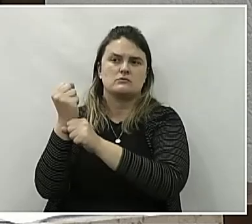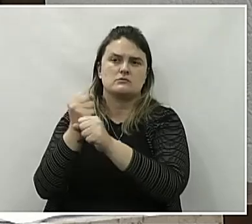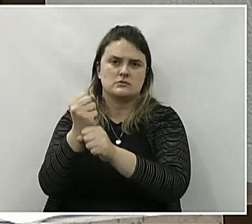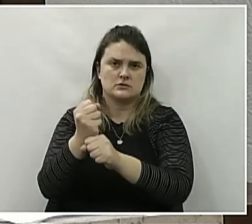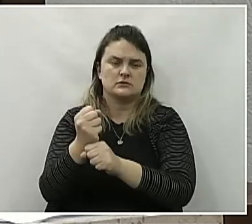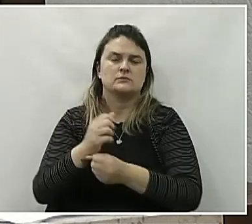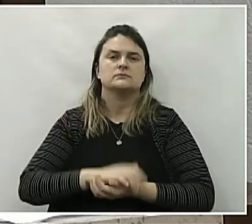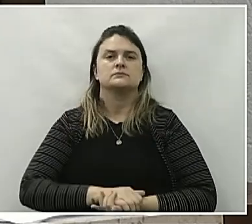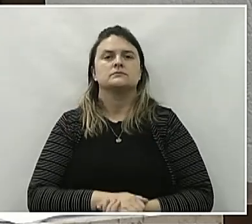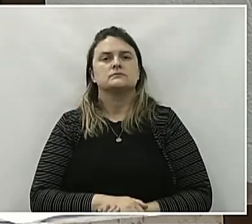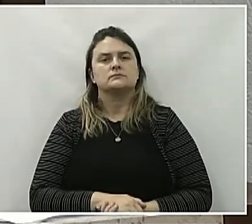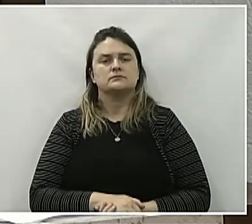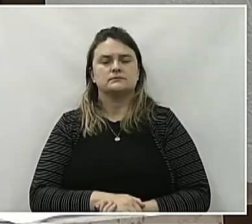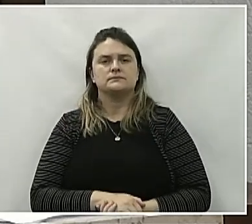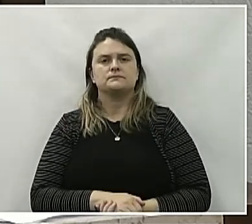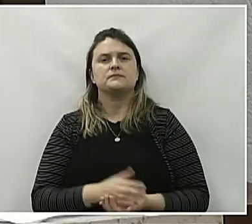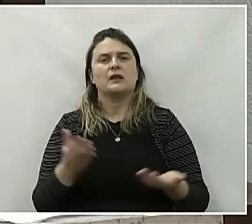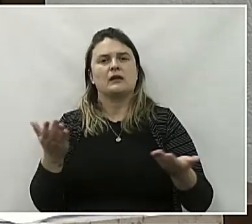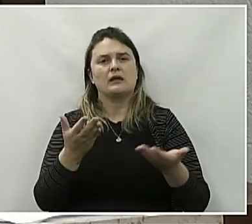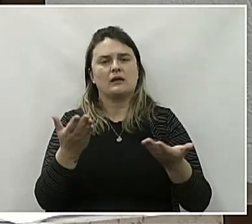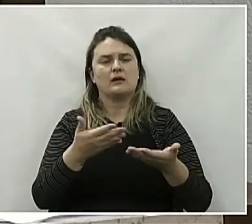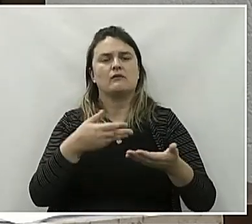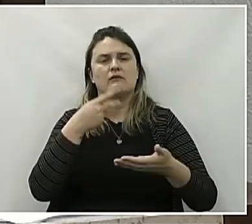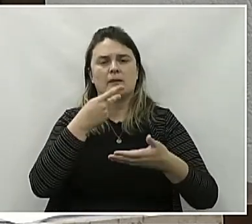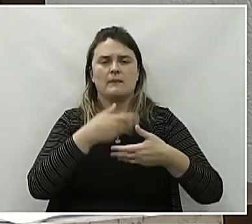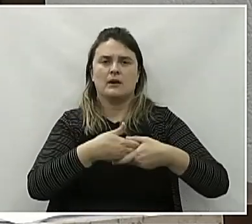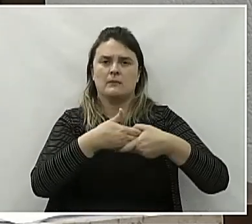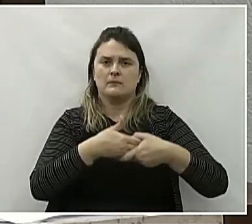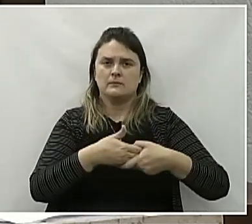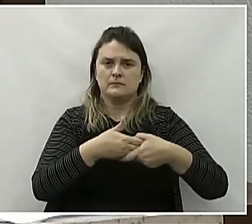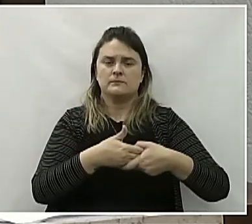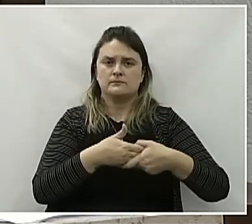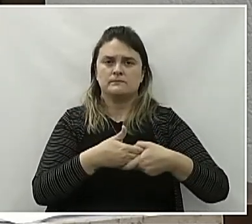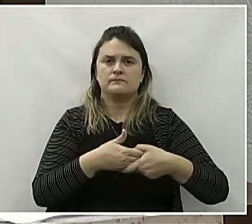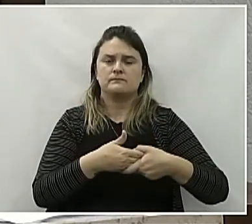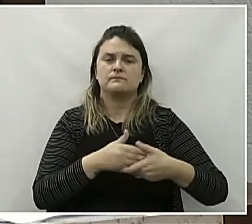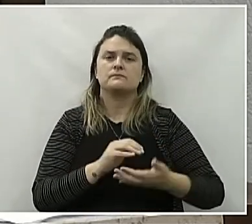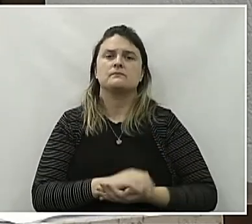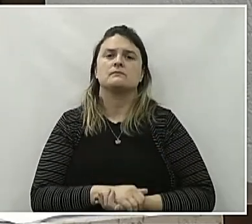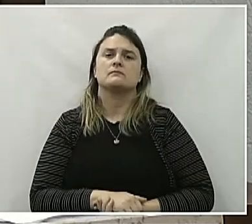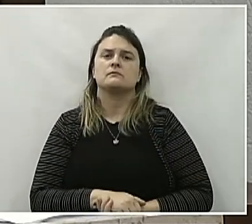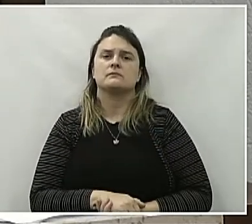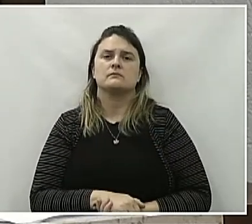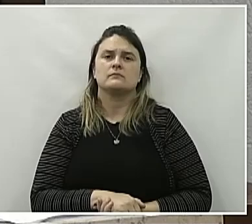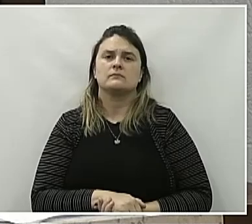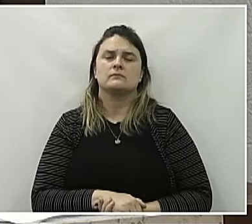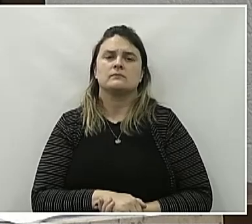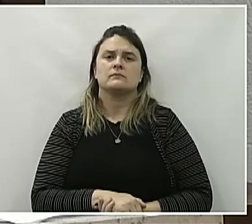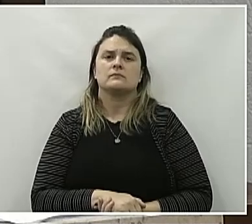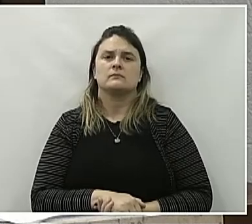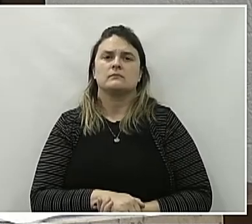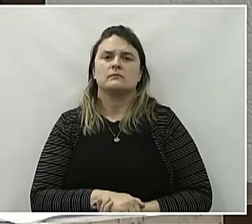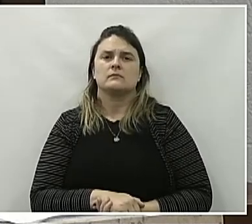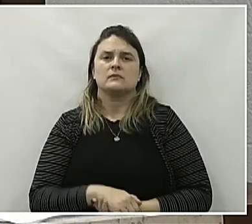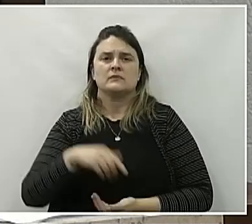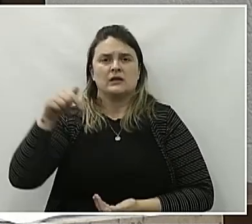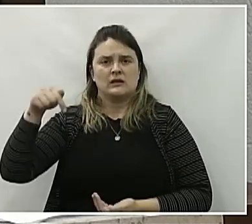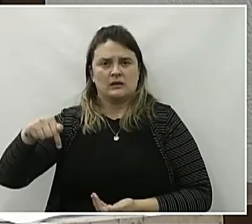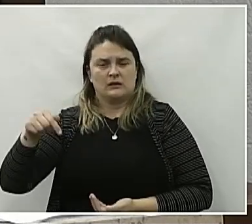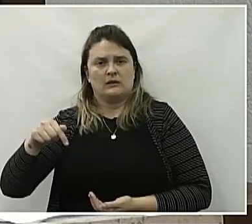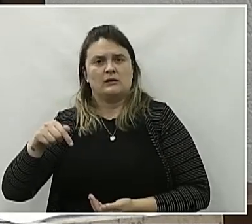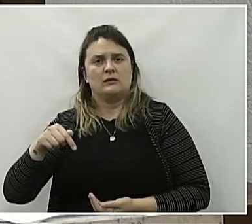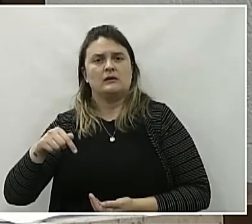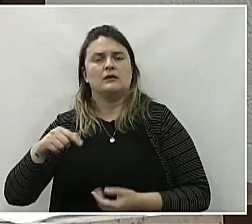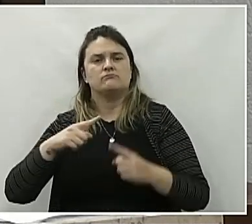Casa de Leis. Gostaria de parabenizar o nosso colega aqui da Câmara,